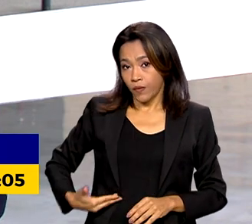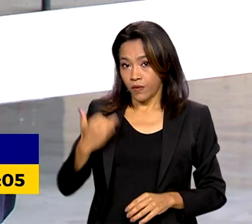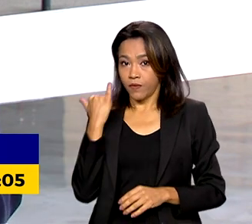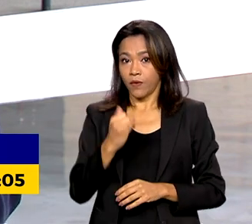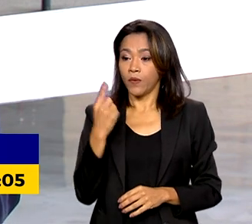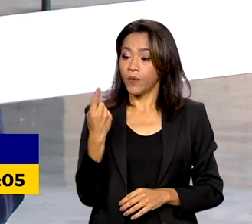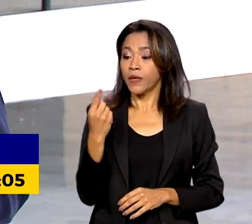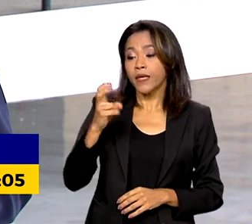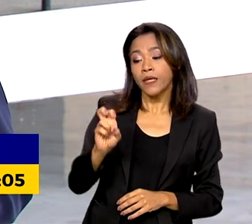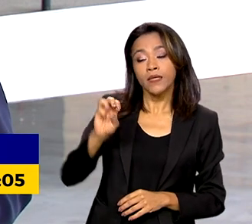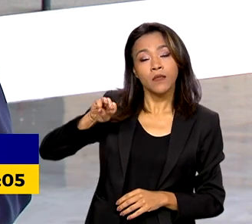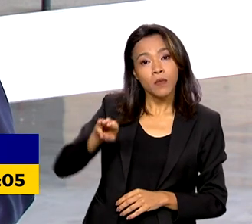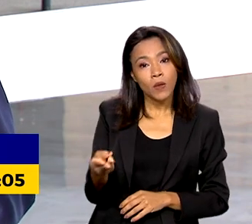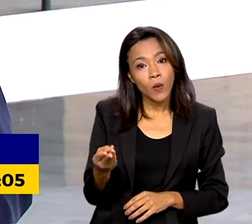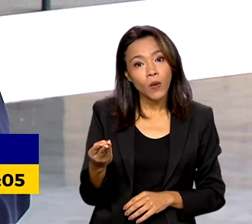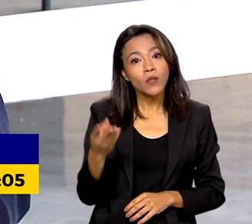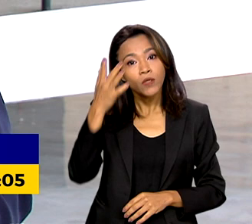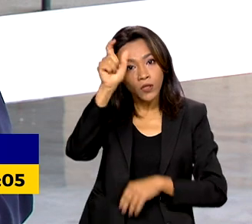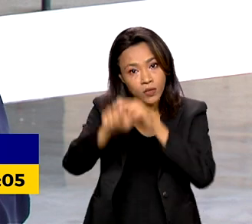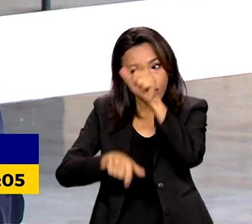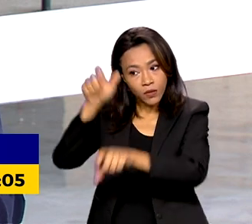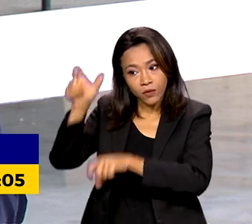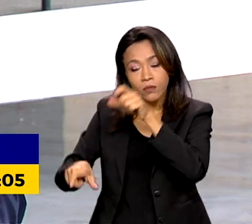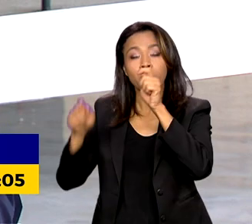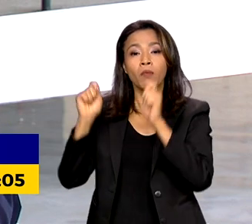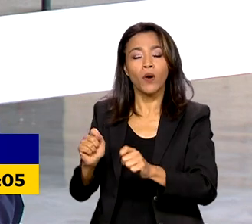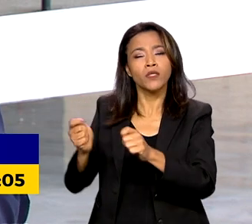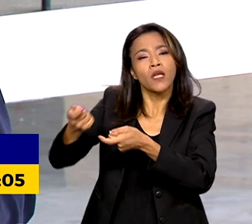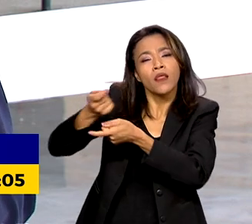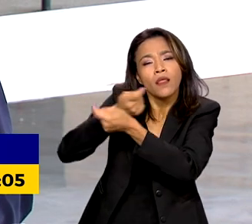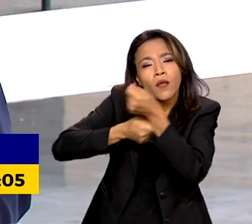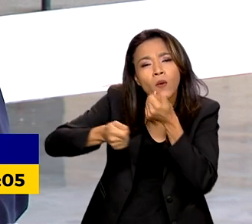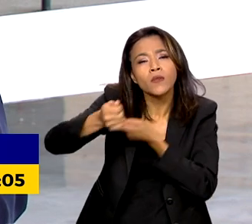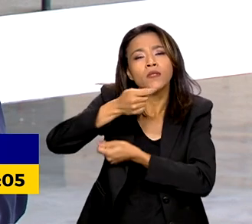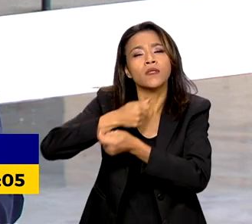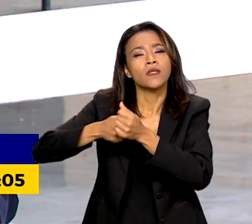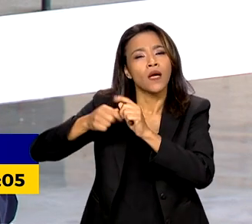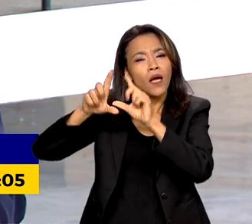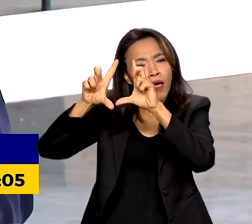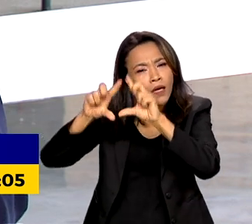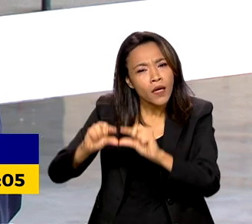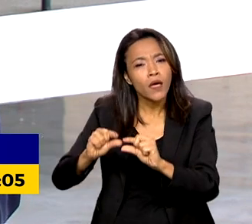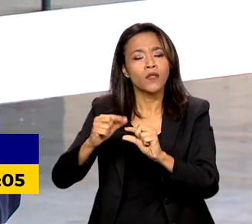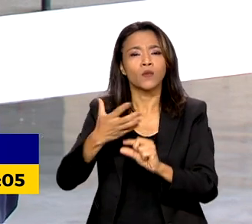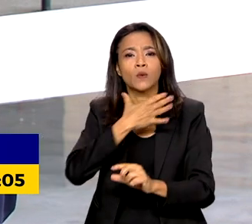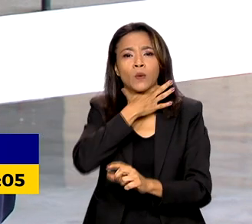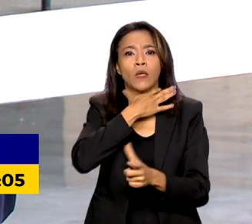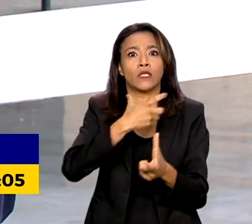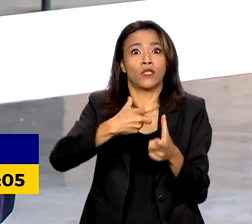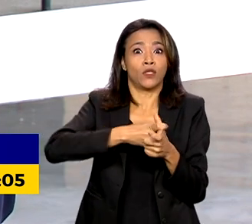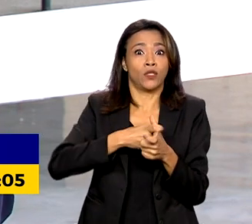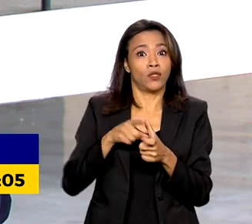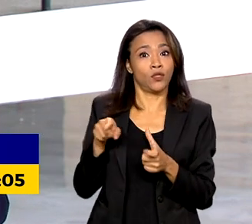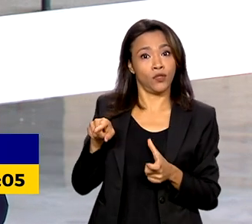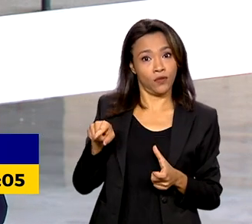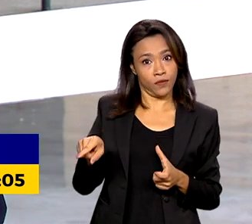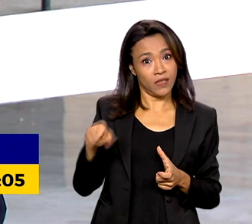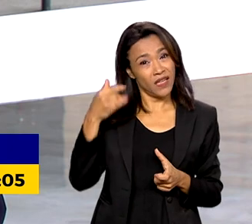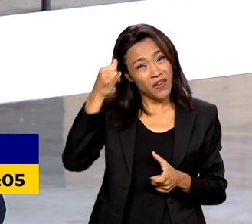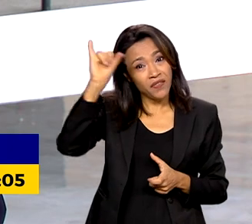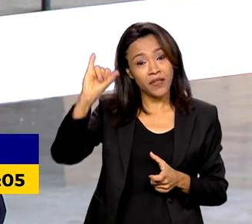possam renegociar as suas dívidas ou ter aumentado a sua proteção contra eventuais superendividamentos.